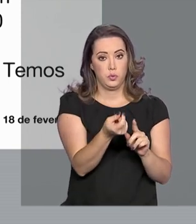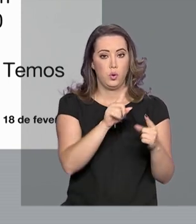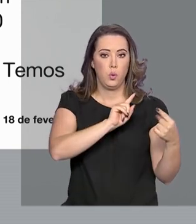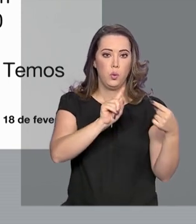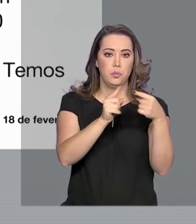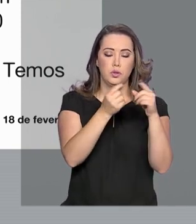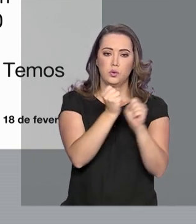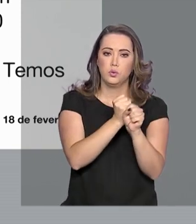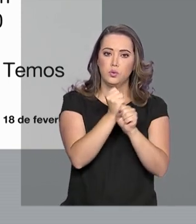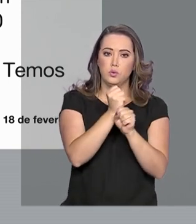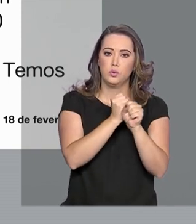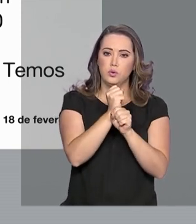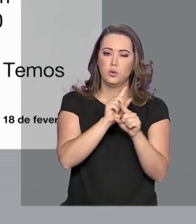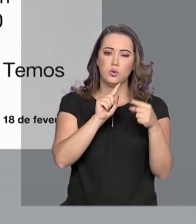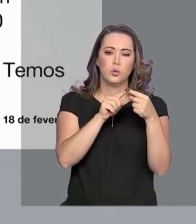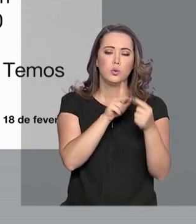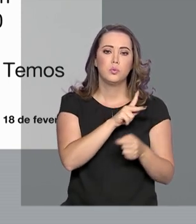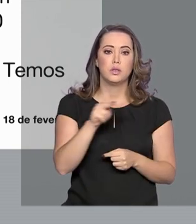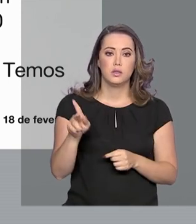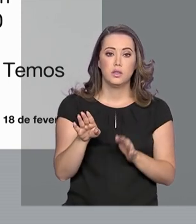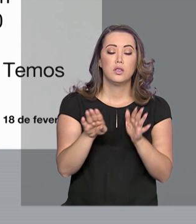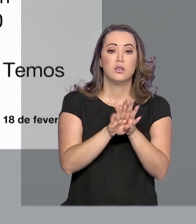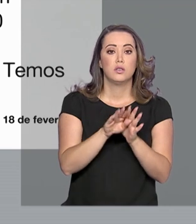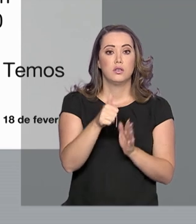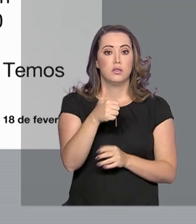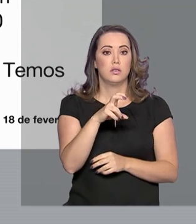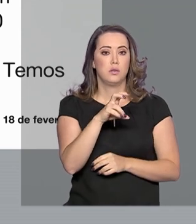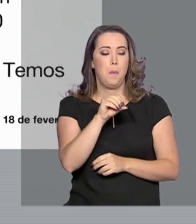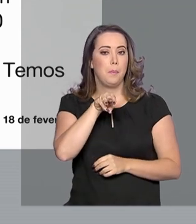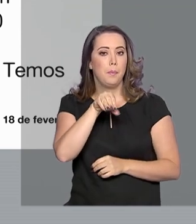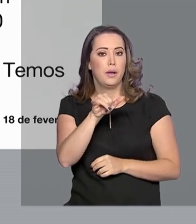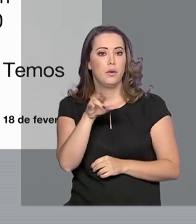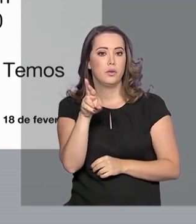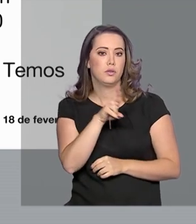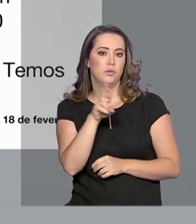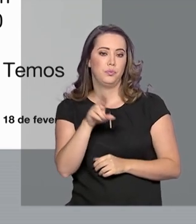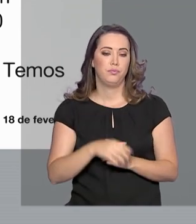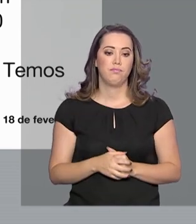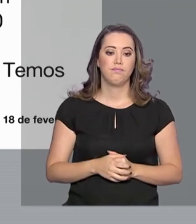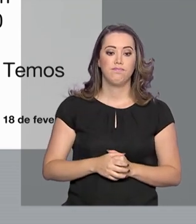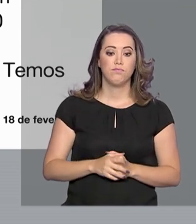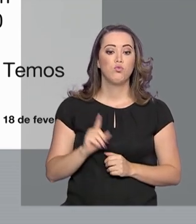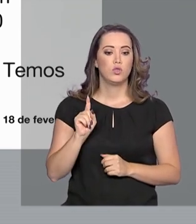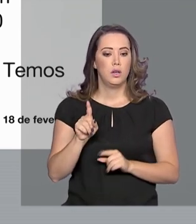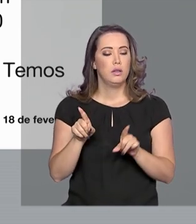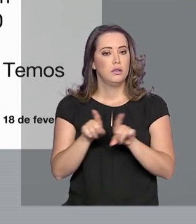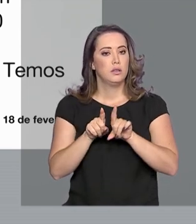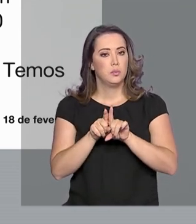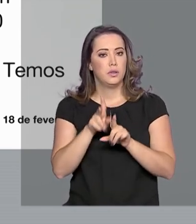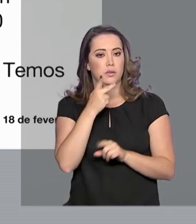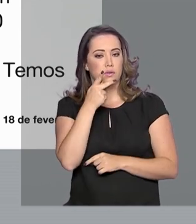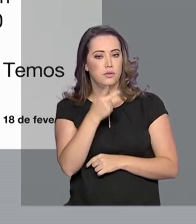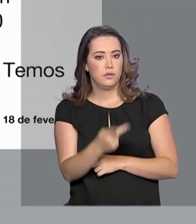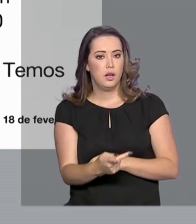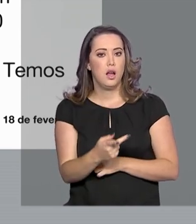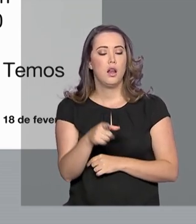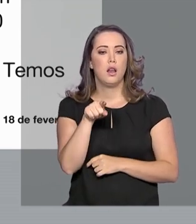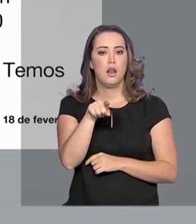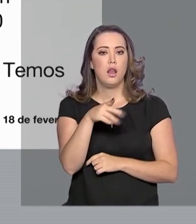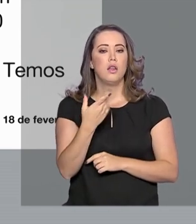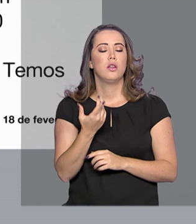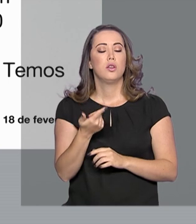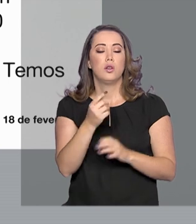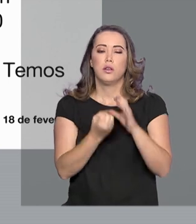para o ano, de acordo com o presidente, é chegar a 150 bilhões de reais. Na publicação, o presidente lembrou que os